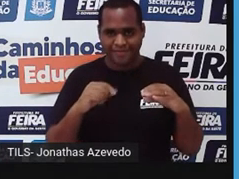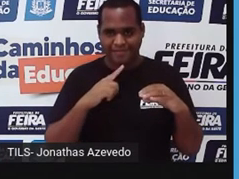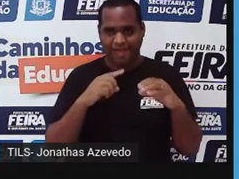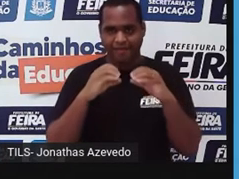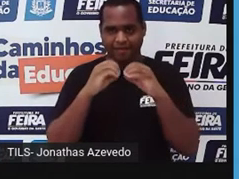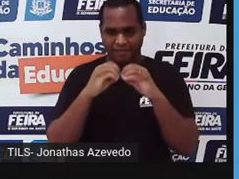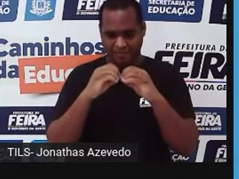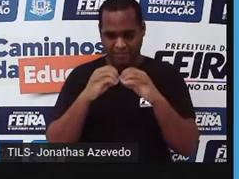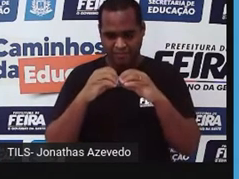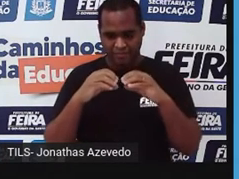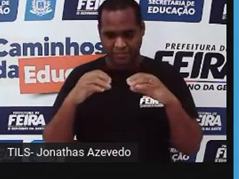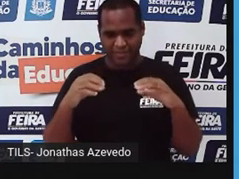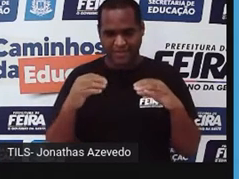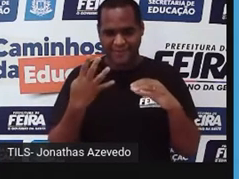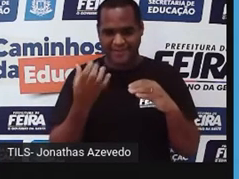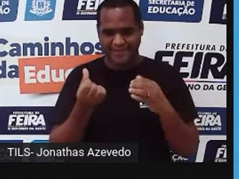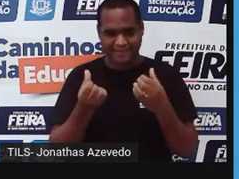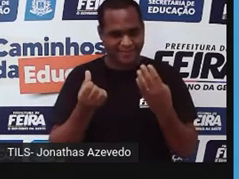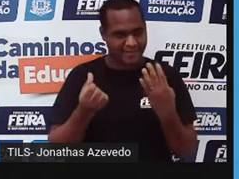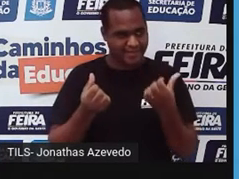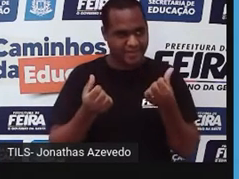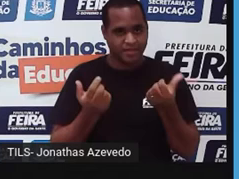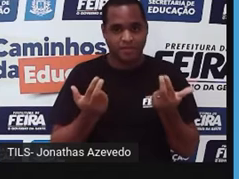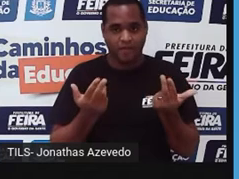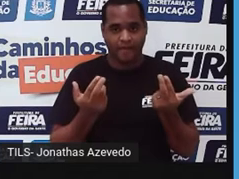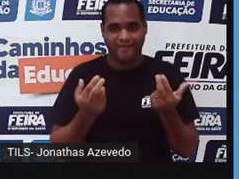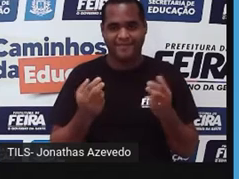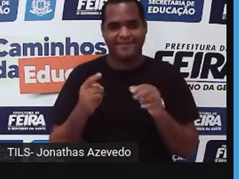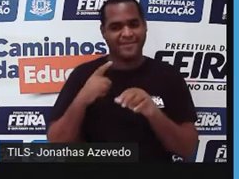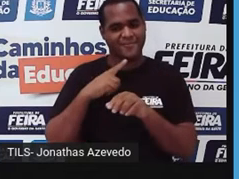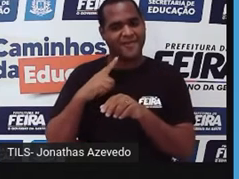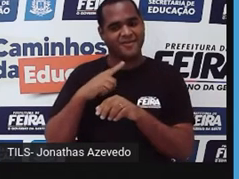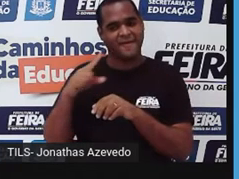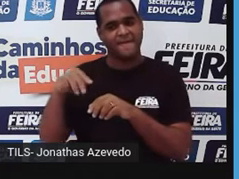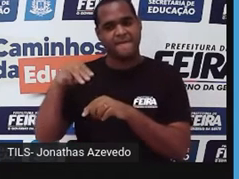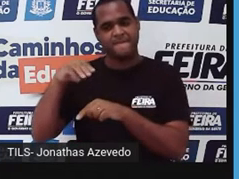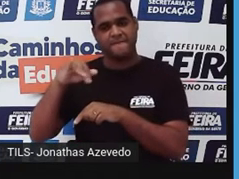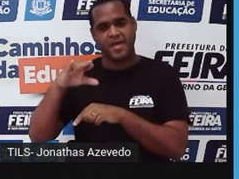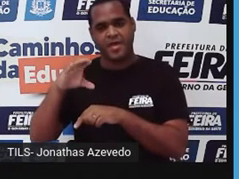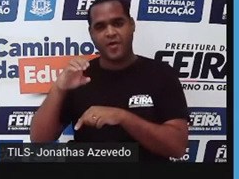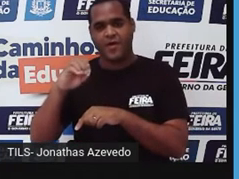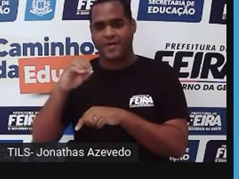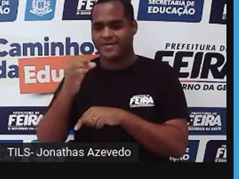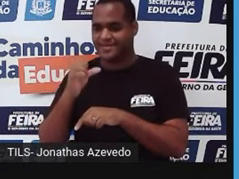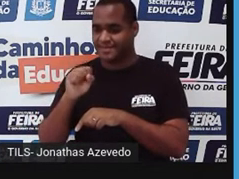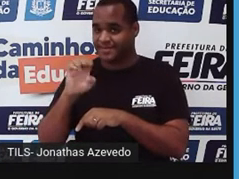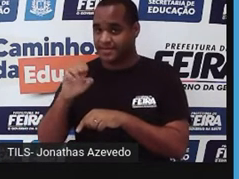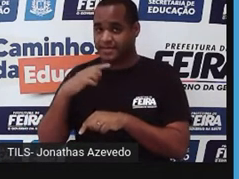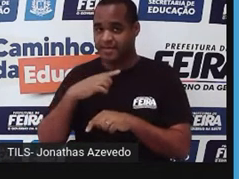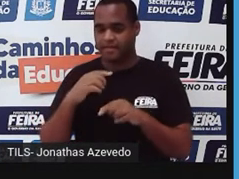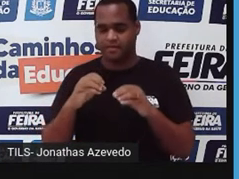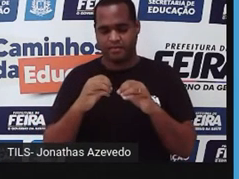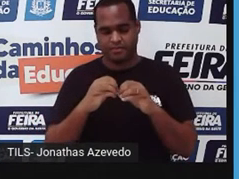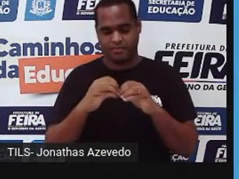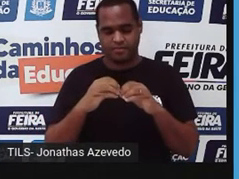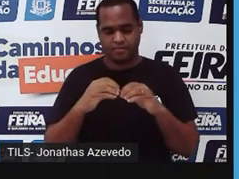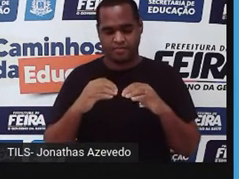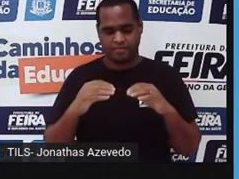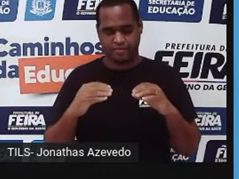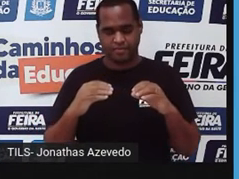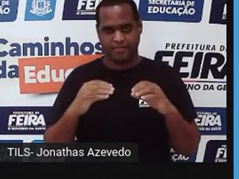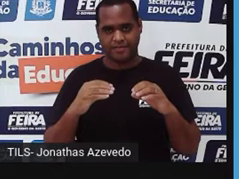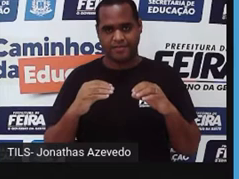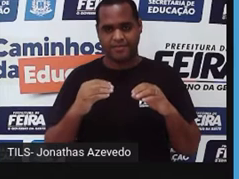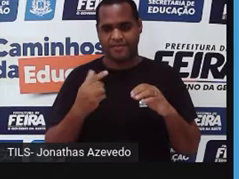46 cromossomos iguais a ela. E depois ela se divide por meiose, dando origem a duas células com 23